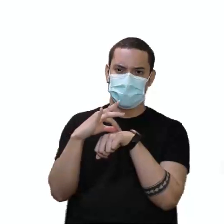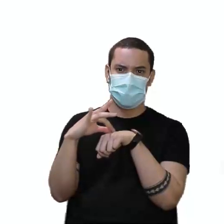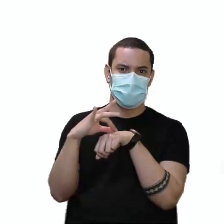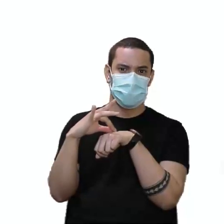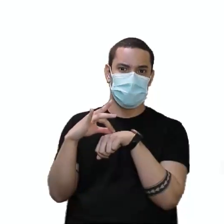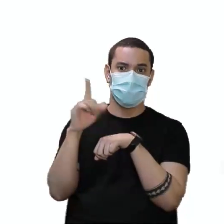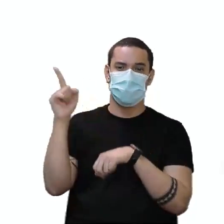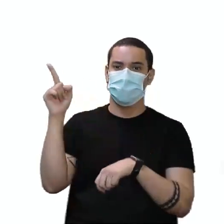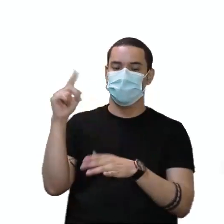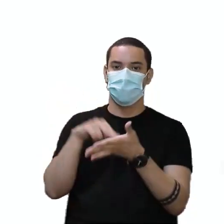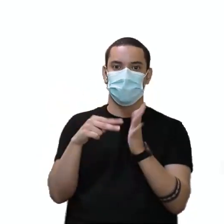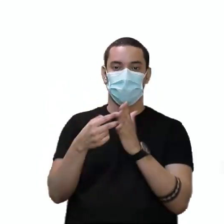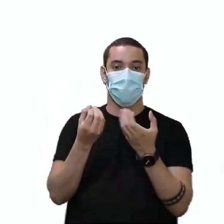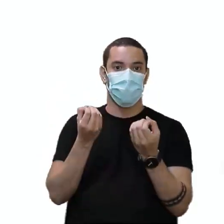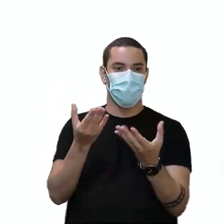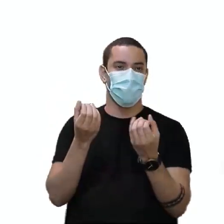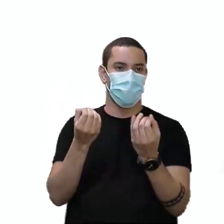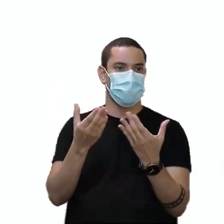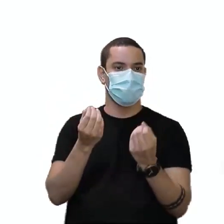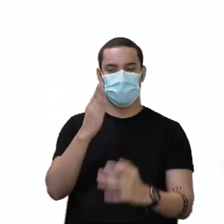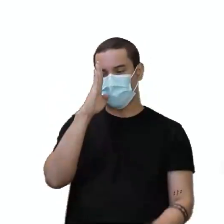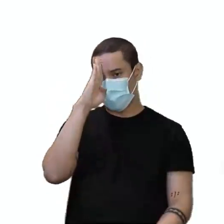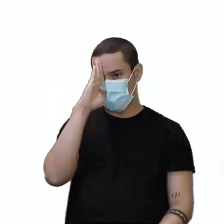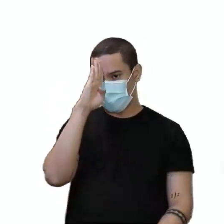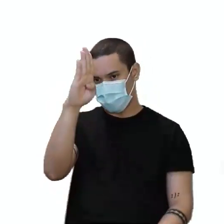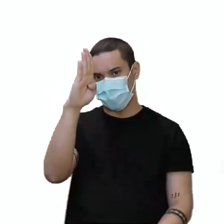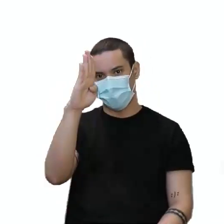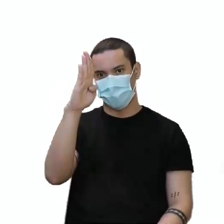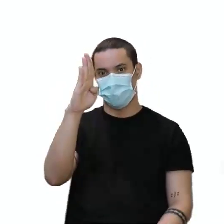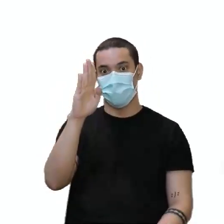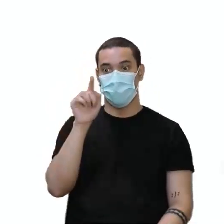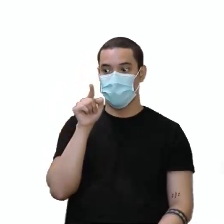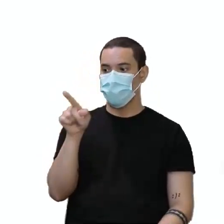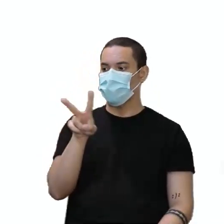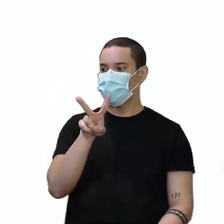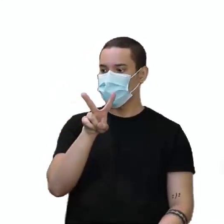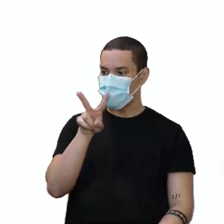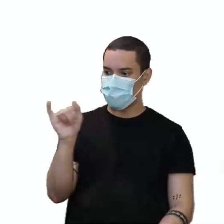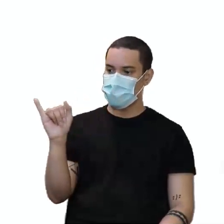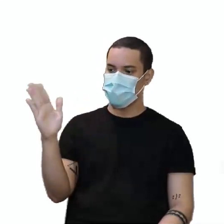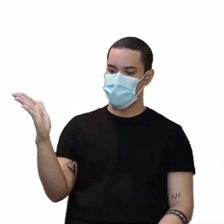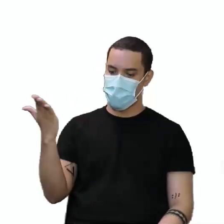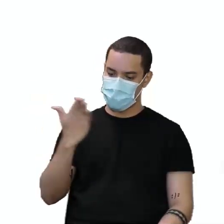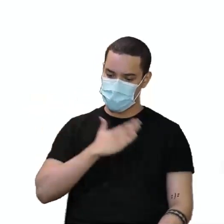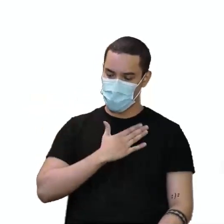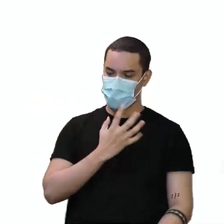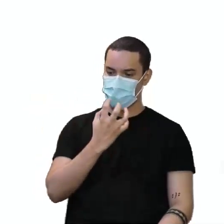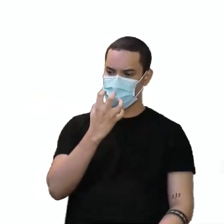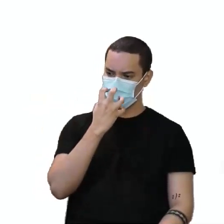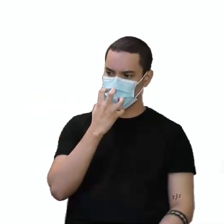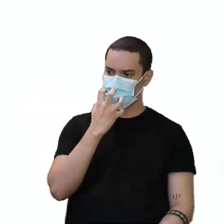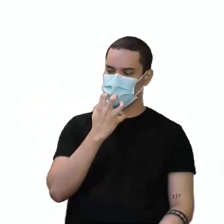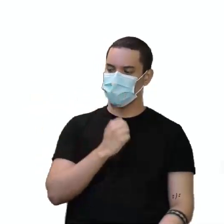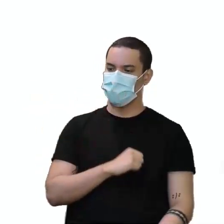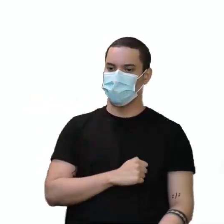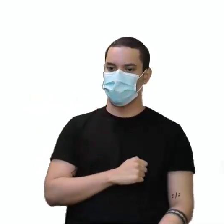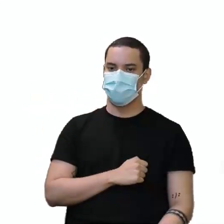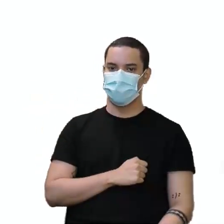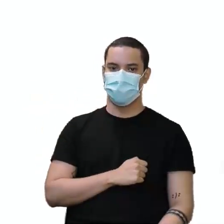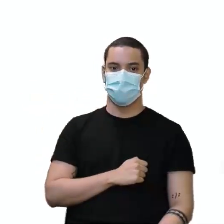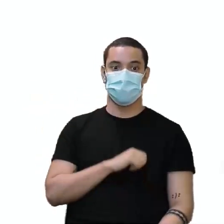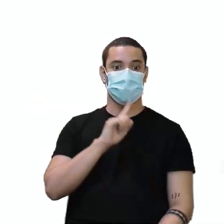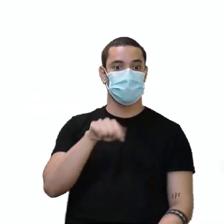ele está em negrito, é porque essa informação está destacada por algum motivo. Meu cachorro. Ela está sendo bem empática ali, meu cachorro.